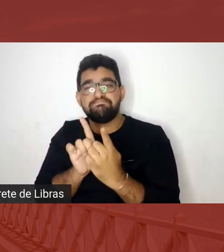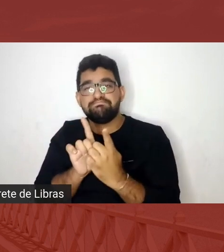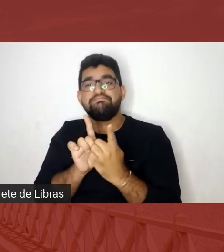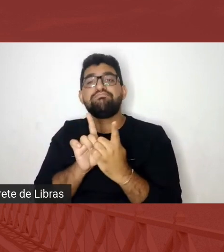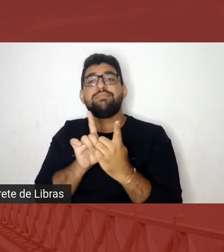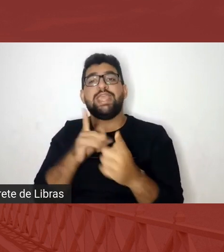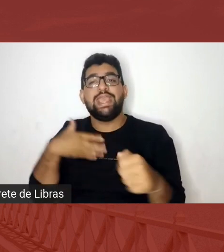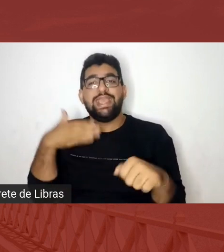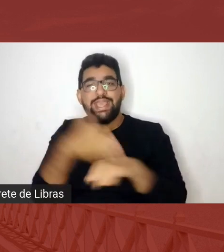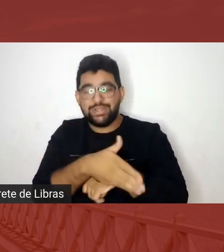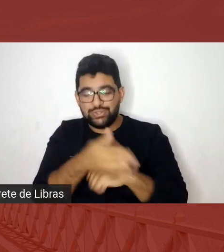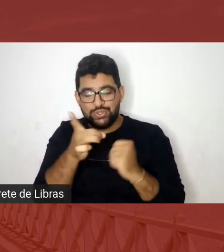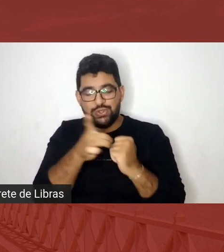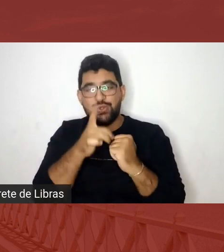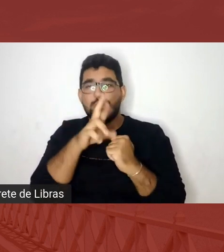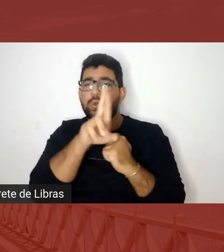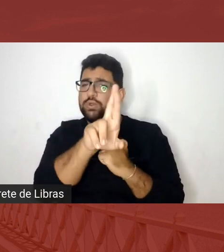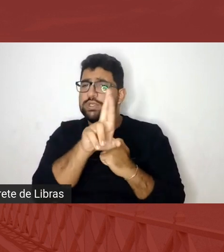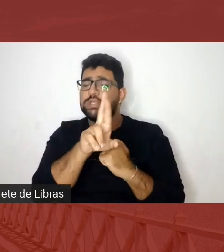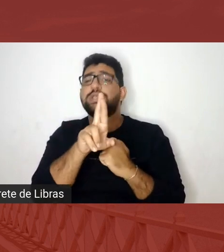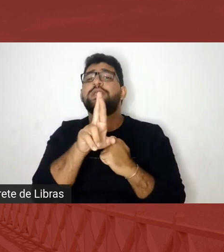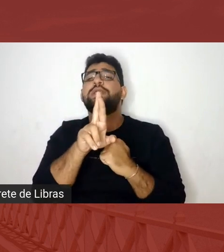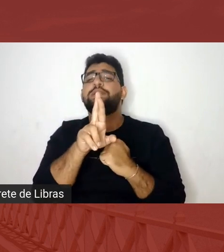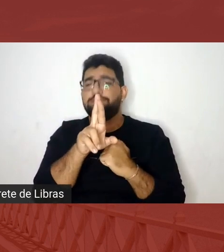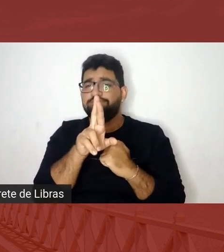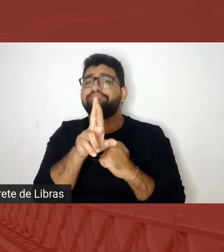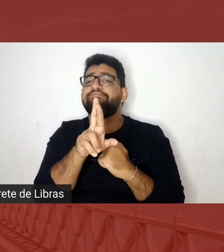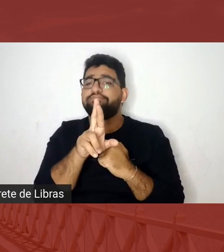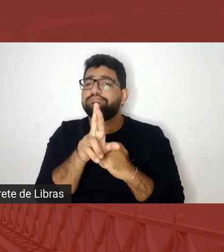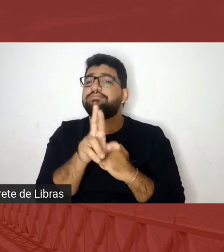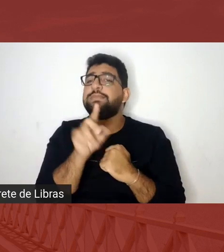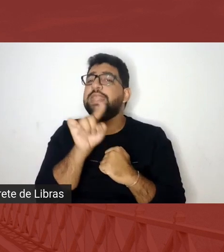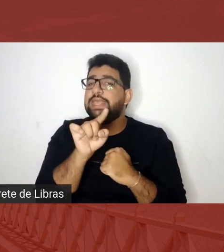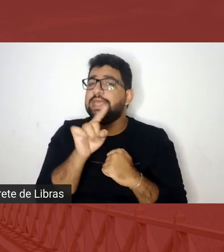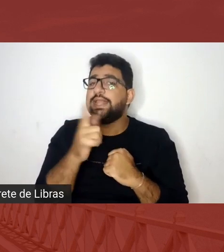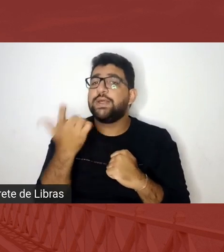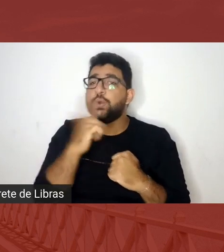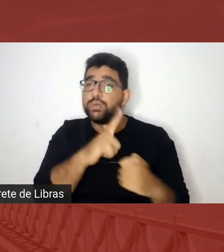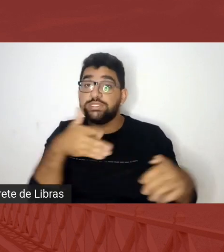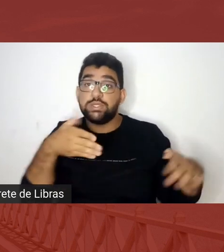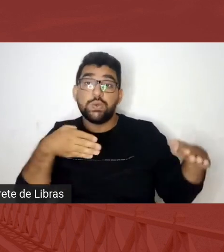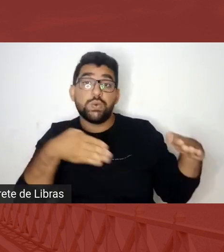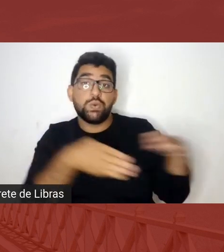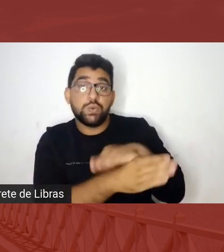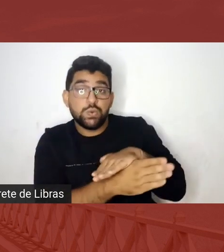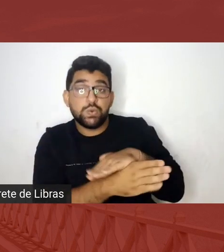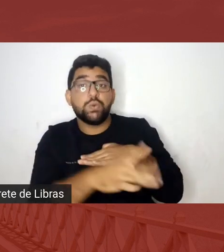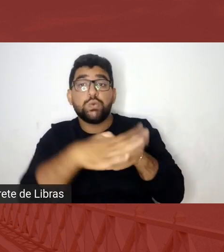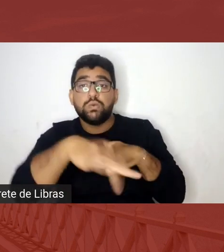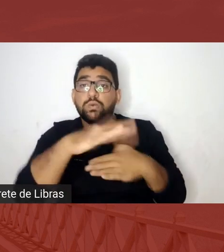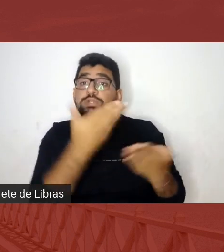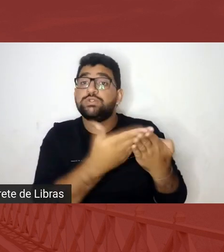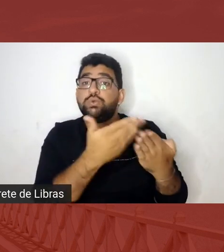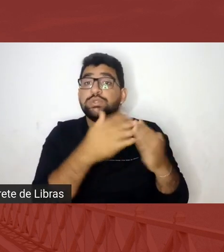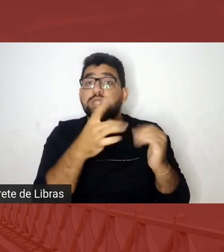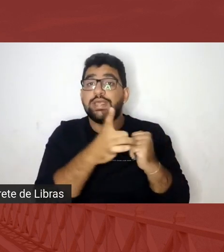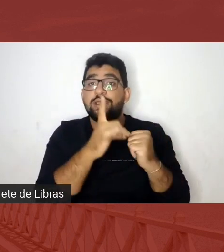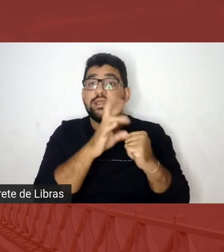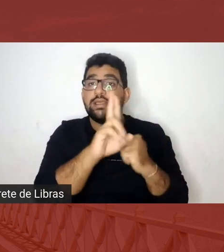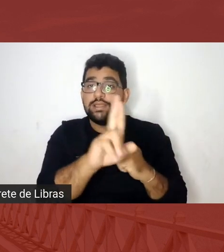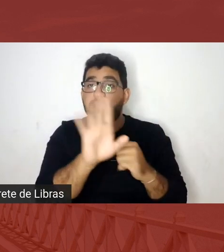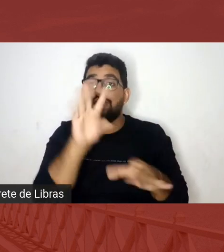doutoramento Conhecer Mesmo, uma vilaboense que tenha chegado ao lugar de fazer um doutoramento na Universidade